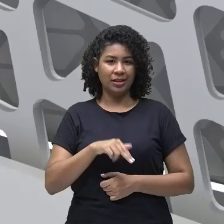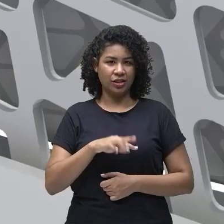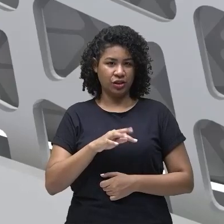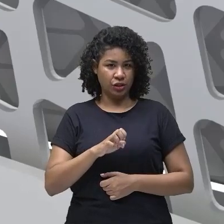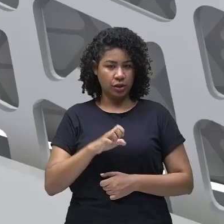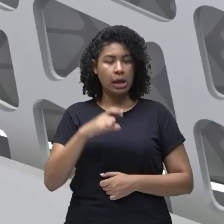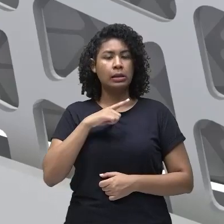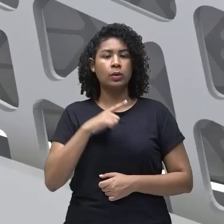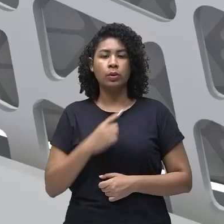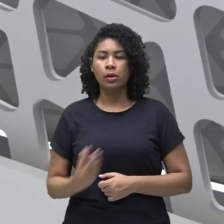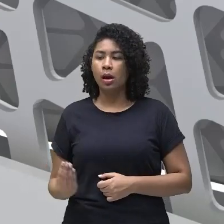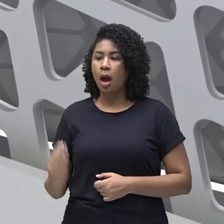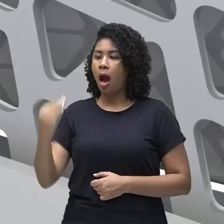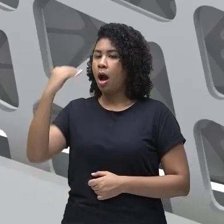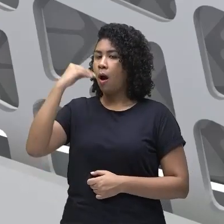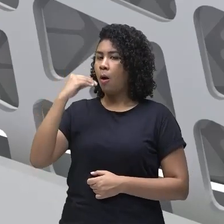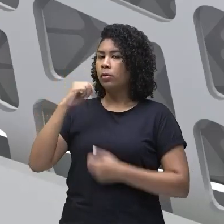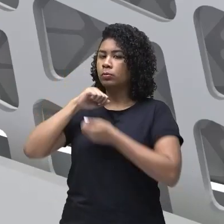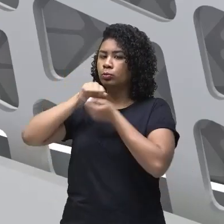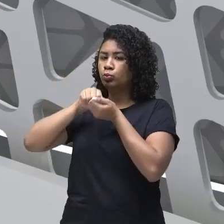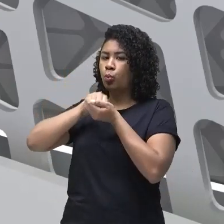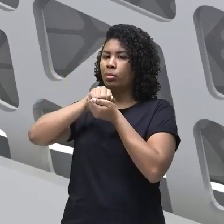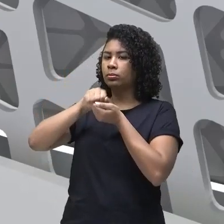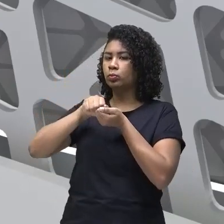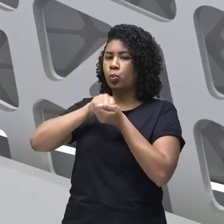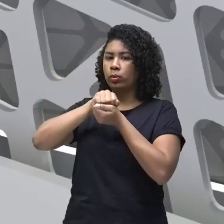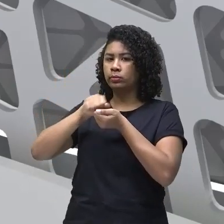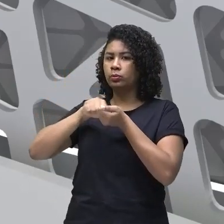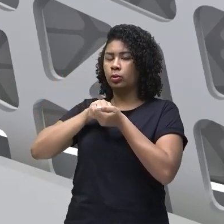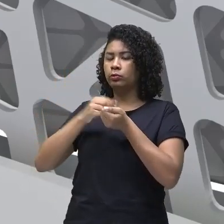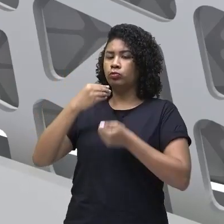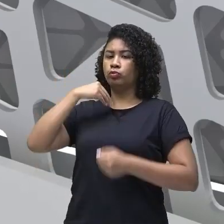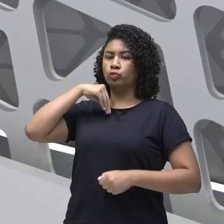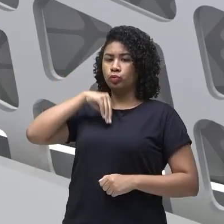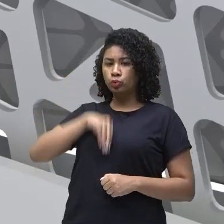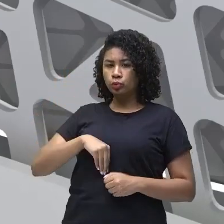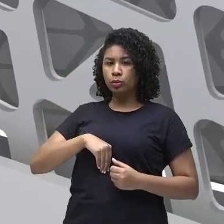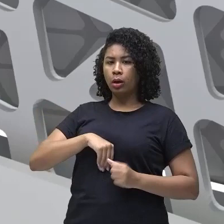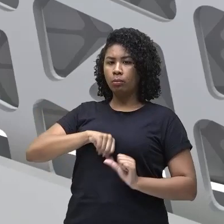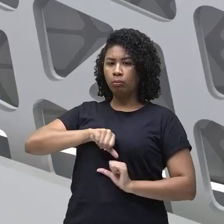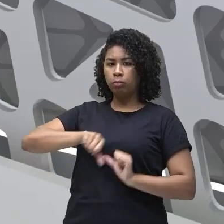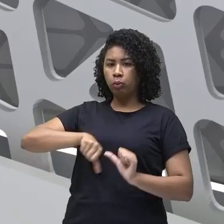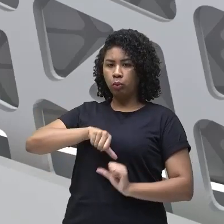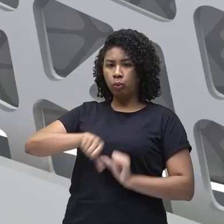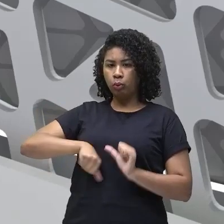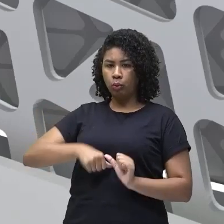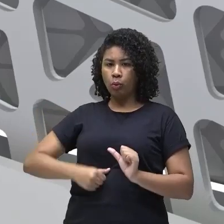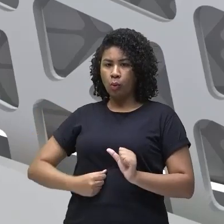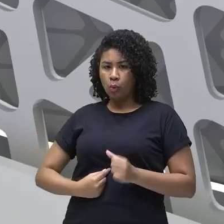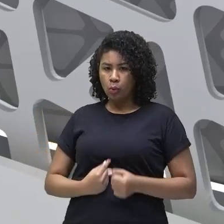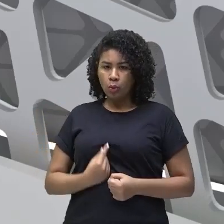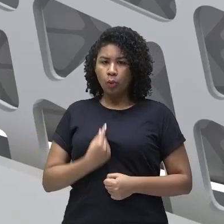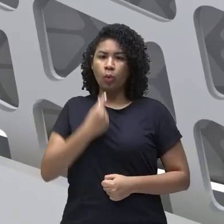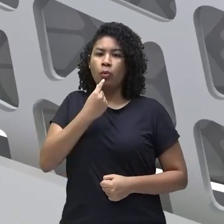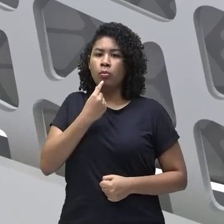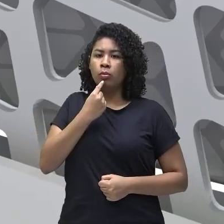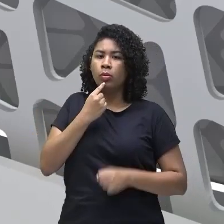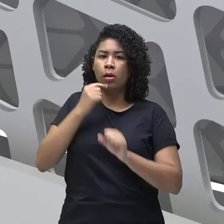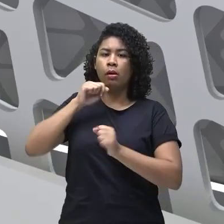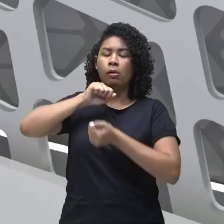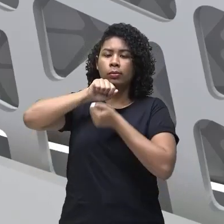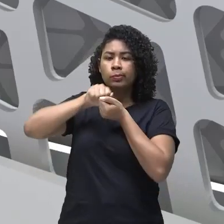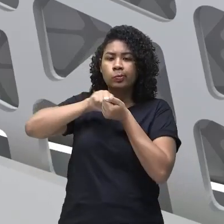vai para uma parte do aparelho digestivo onde vai ser metabolizado, depois disso ele vai voltar para a boca